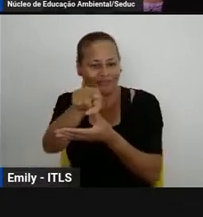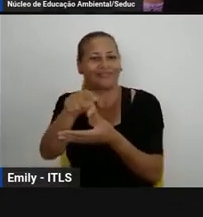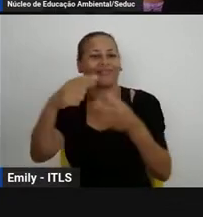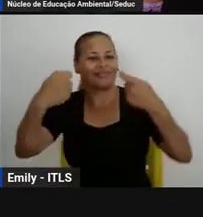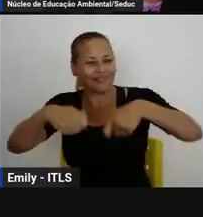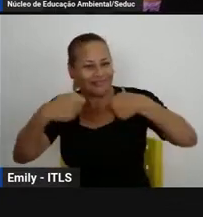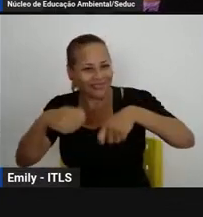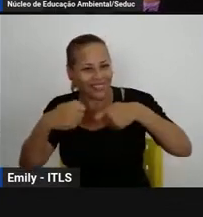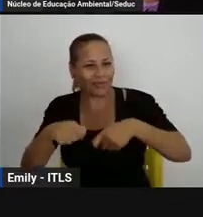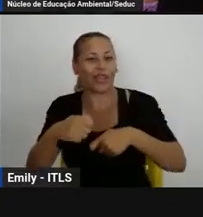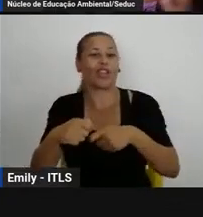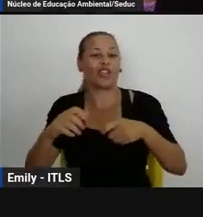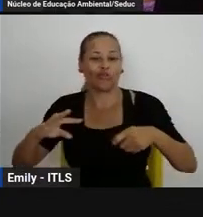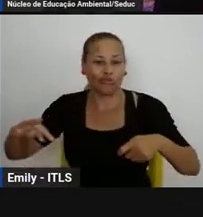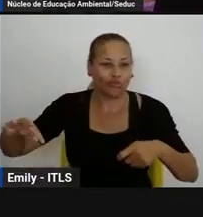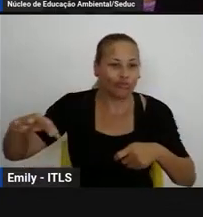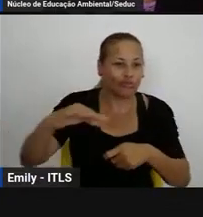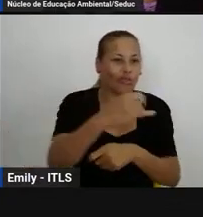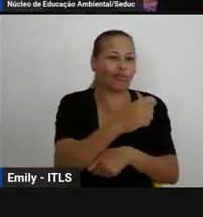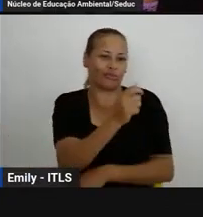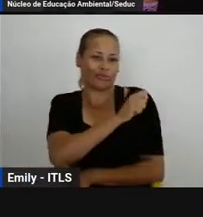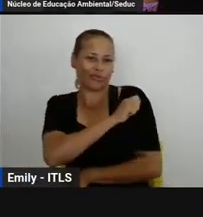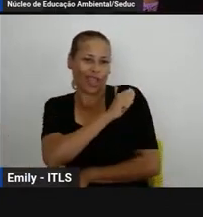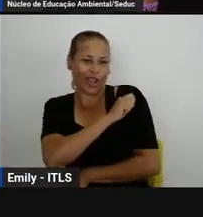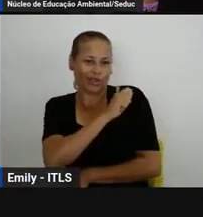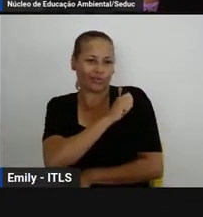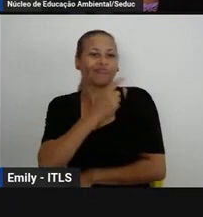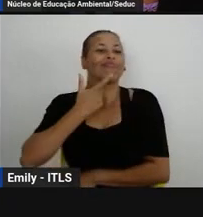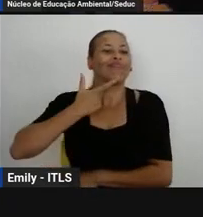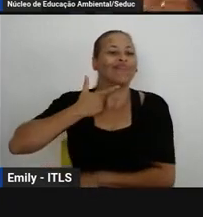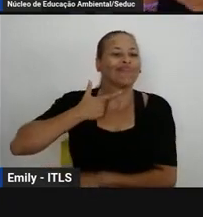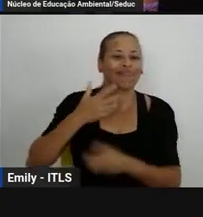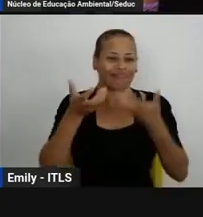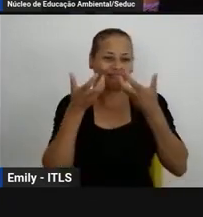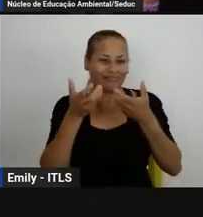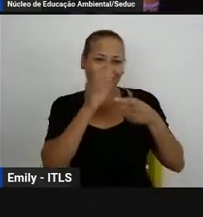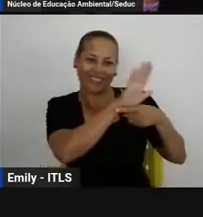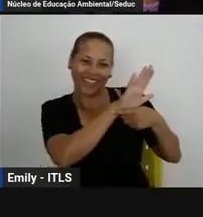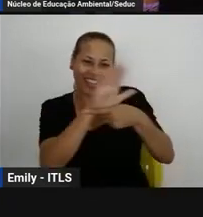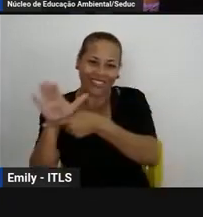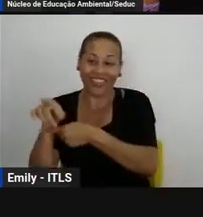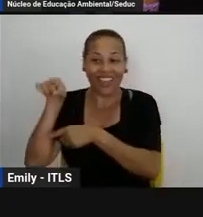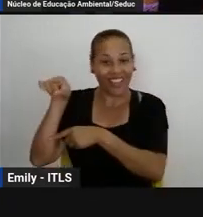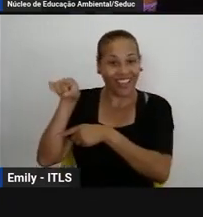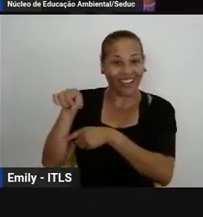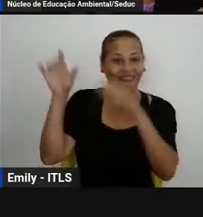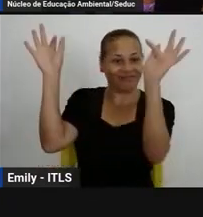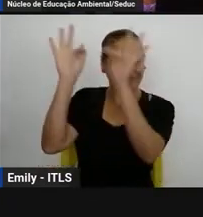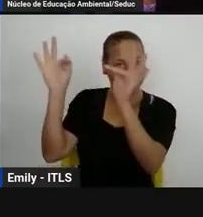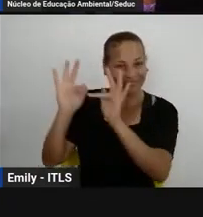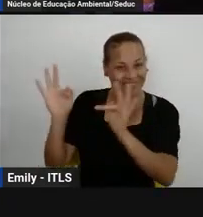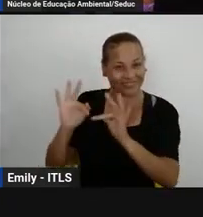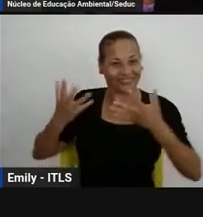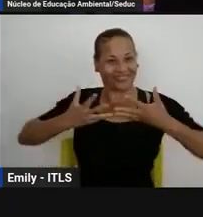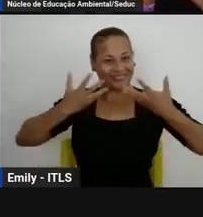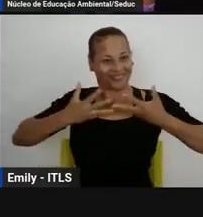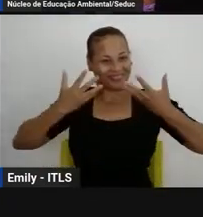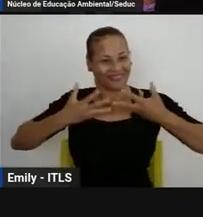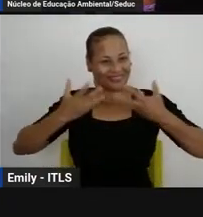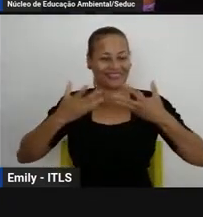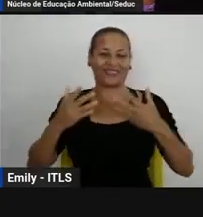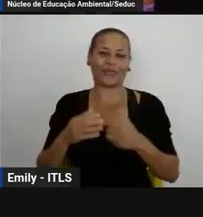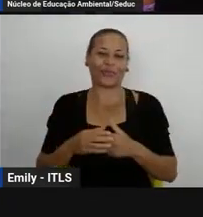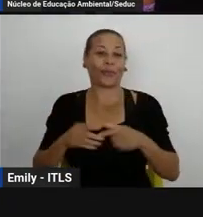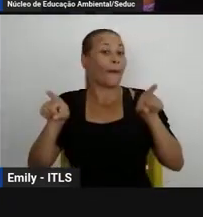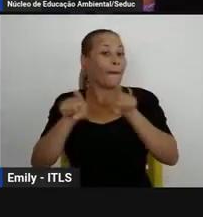em agosto e nós finalizamos em dezembro de 2022 mas assim foram trabalhos belíssimos tudo isso que vocês estão vendo foram